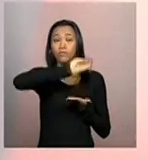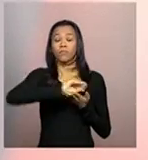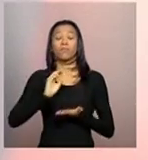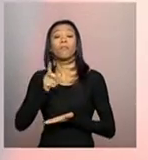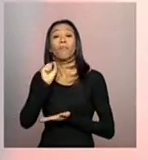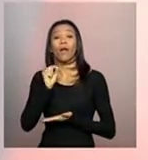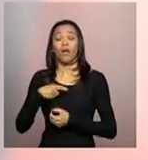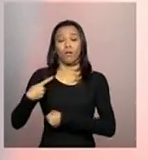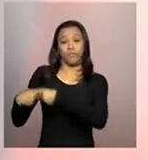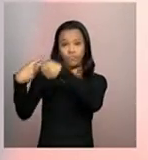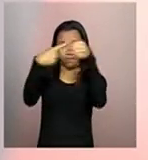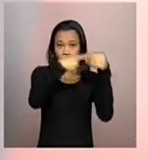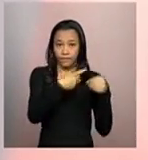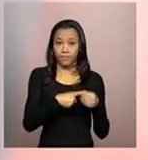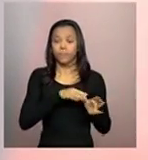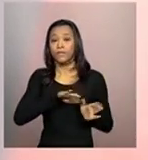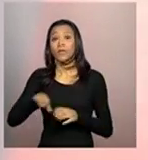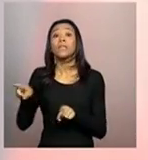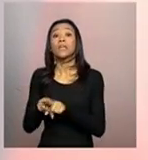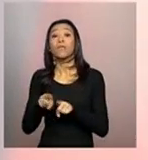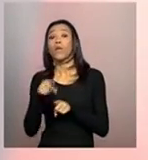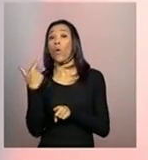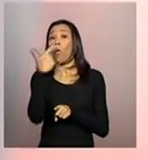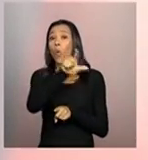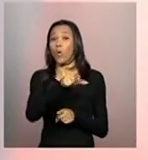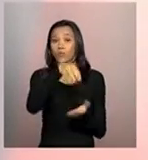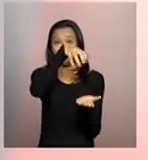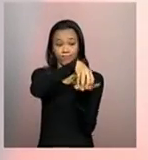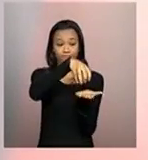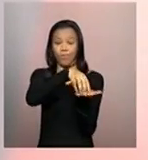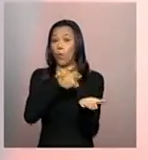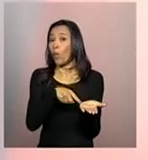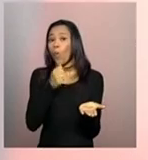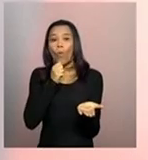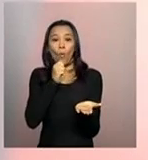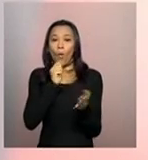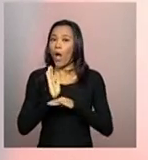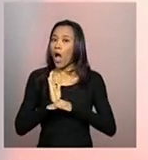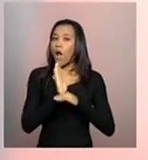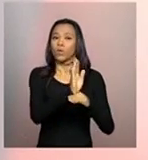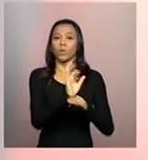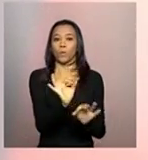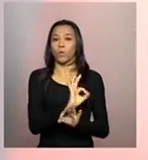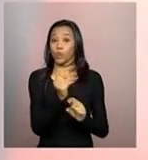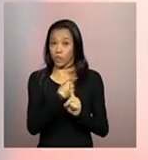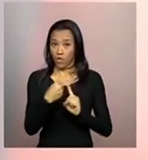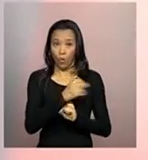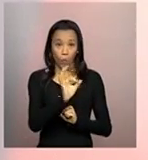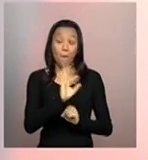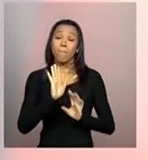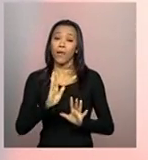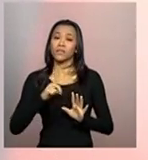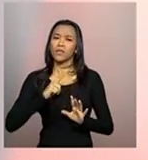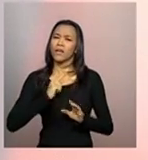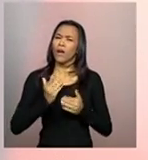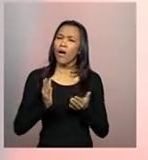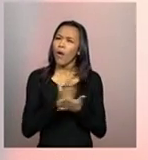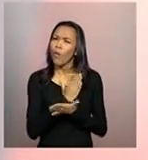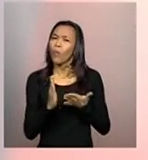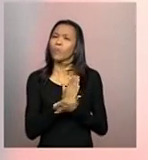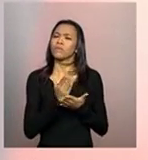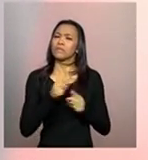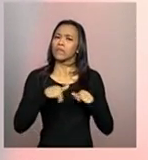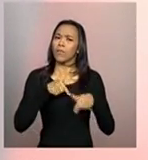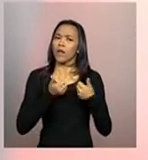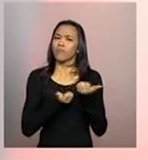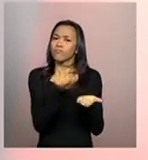E também em relação àquelas entidades que não são entidades de assistência social, mas que têm algum serviço nessa área, também para subsidiar essas